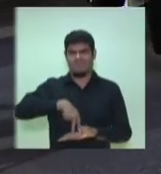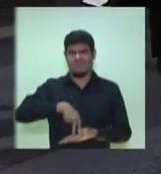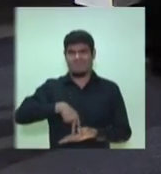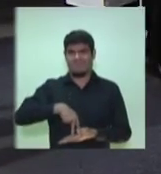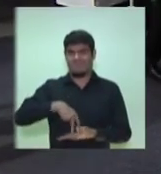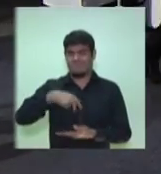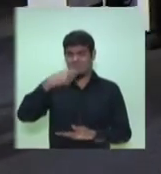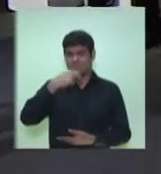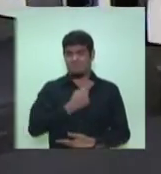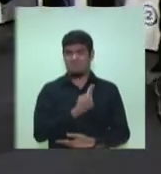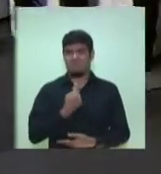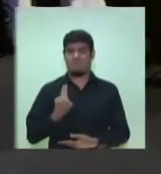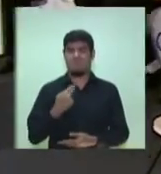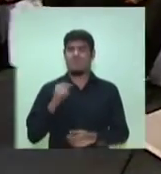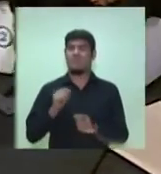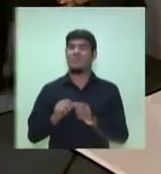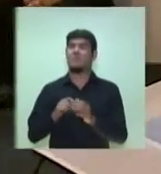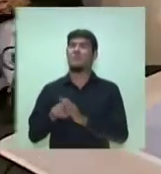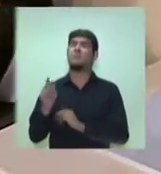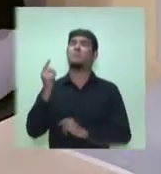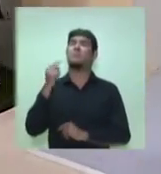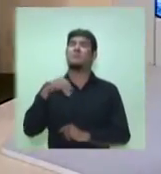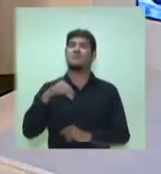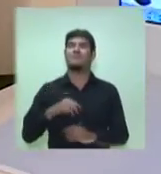se identificar e fazer a sua pergunta em um minuto.